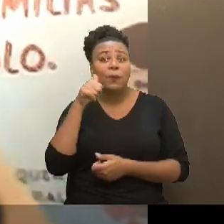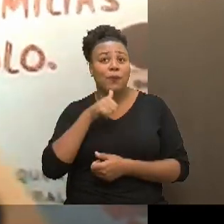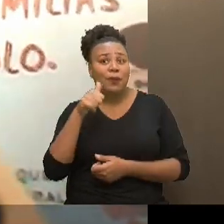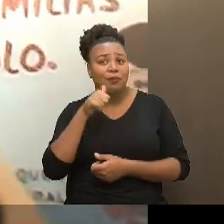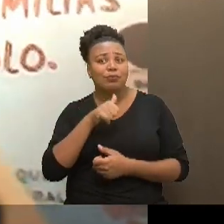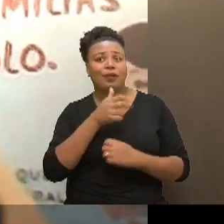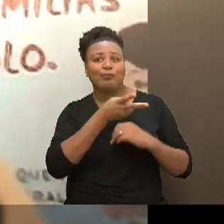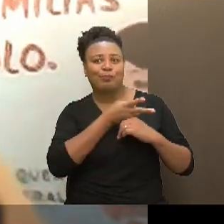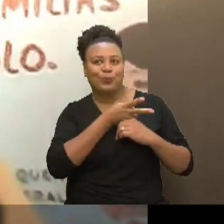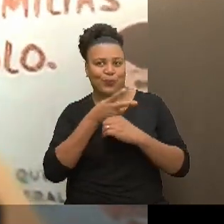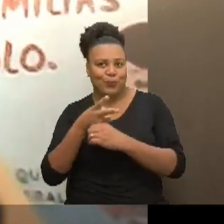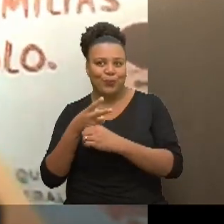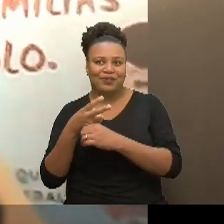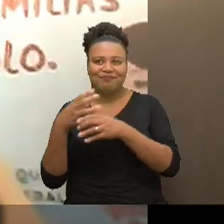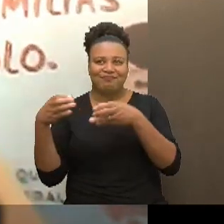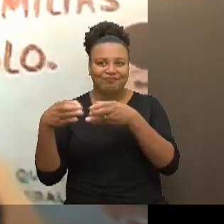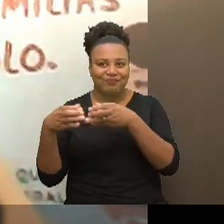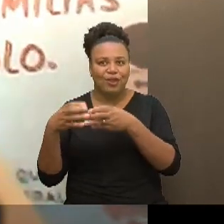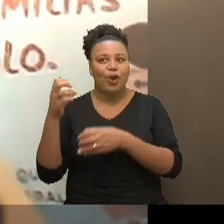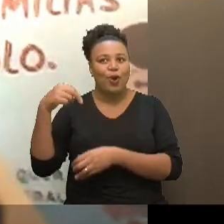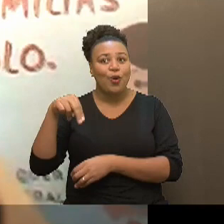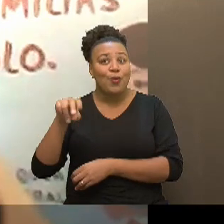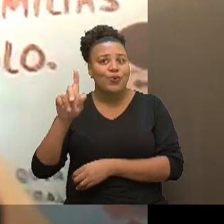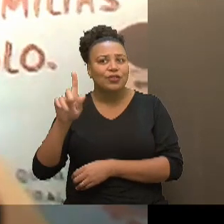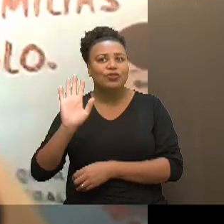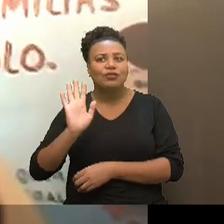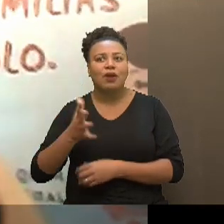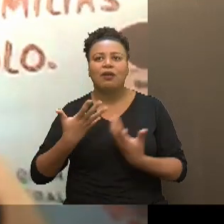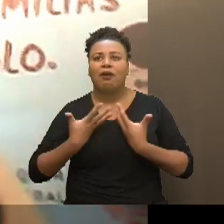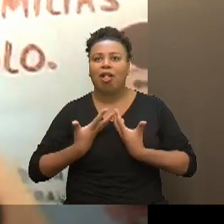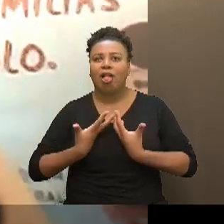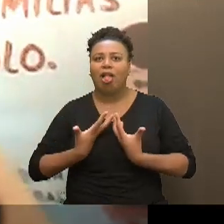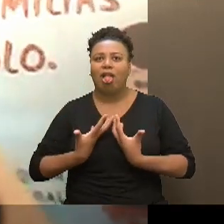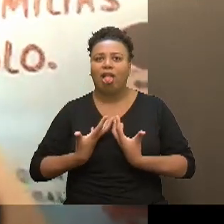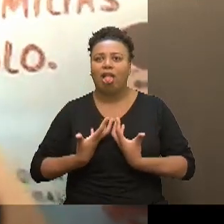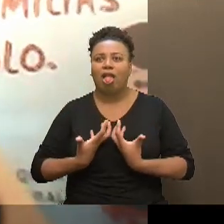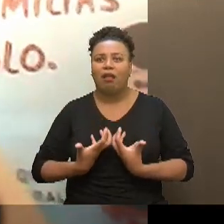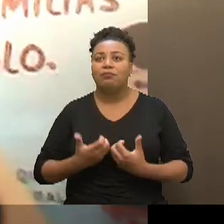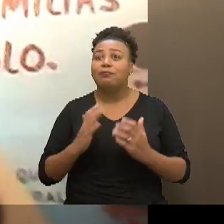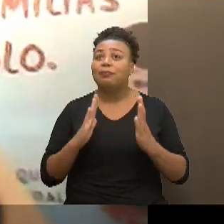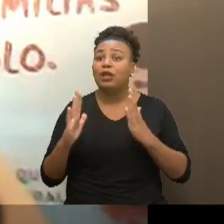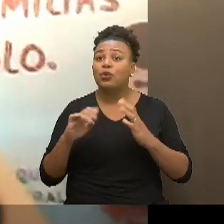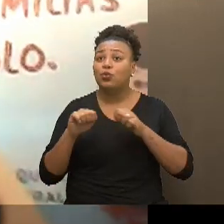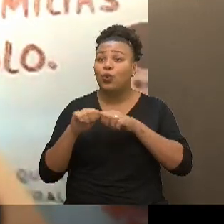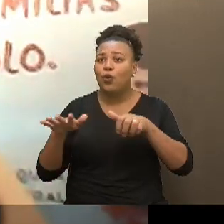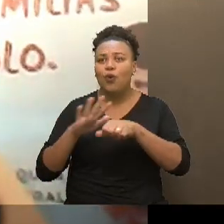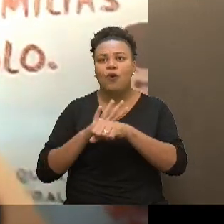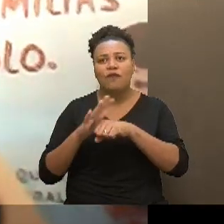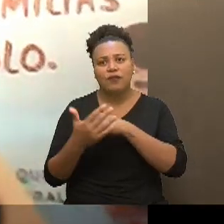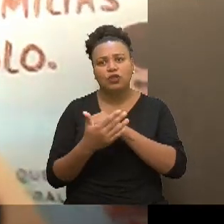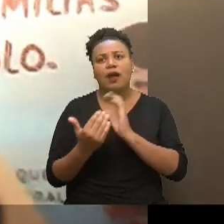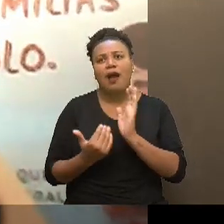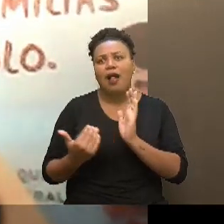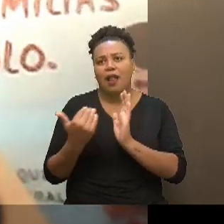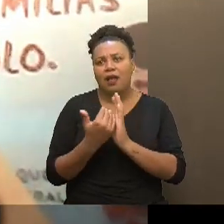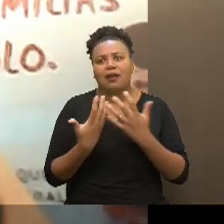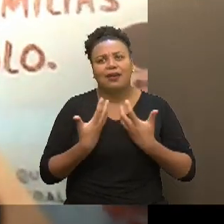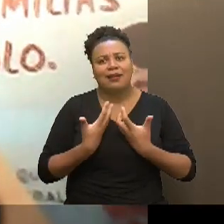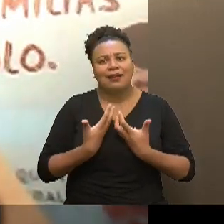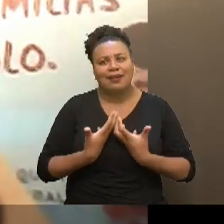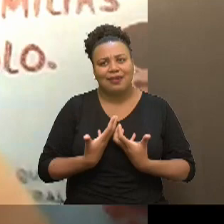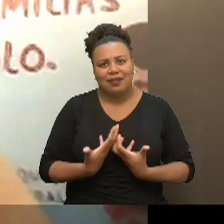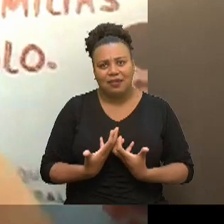chegam até nós chegam já exaustas, né. Durante a pandemia, agora, além da exaustão, do